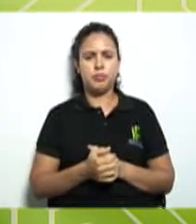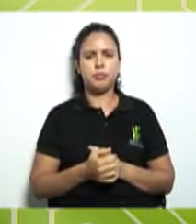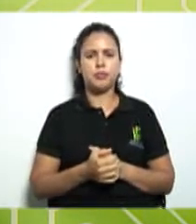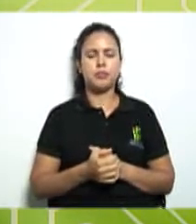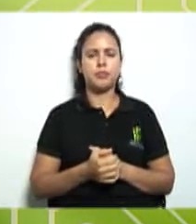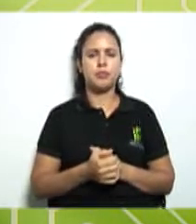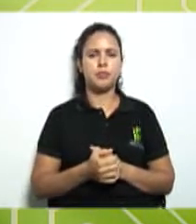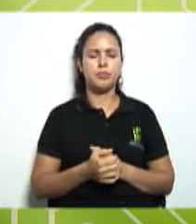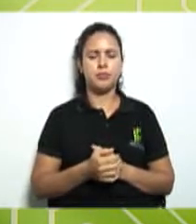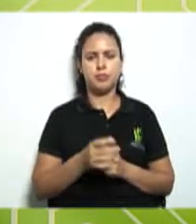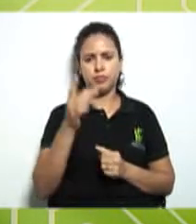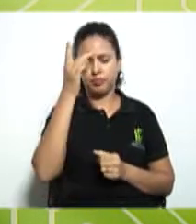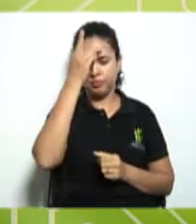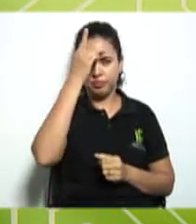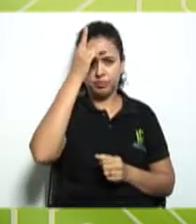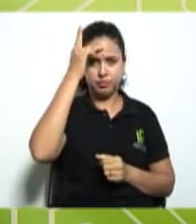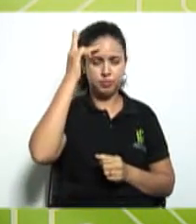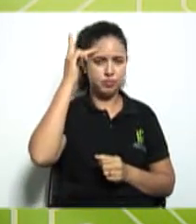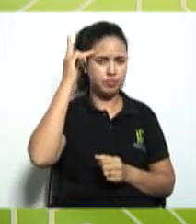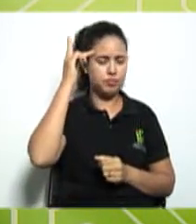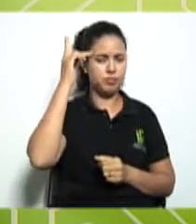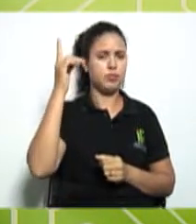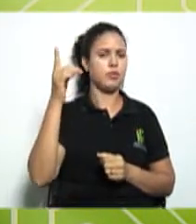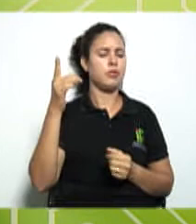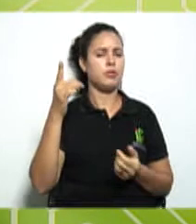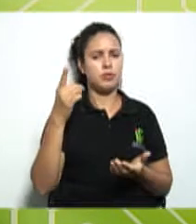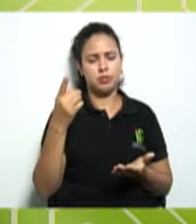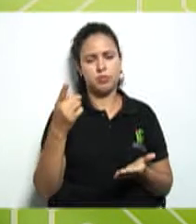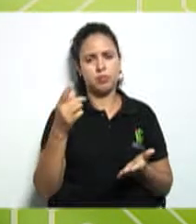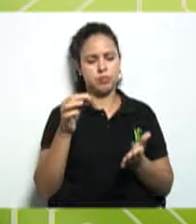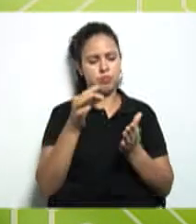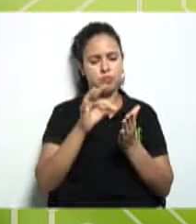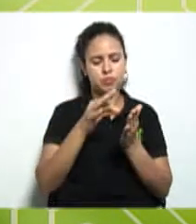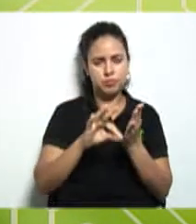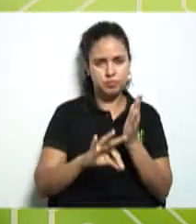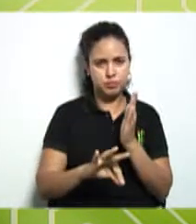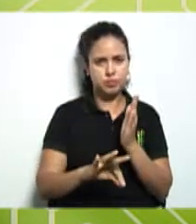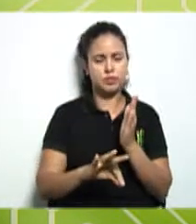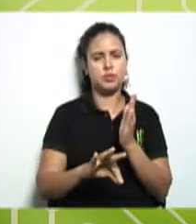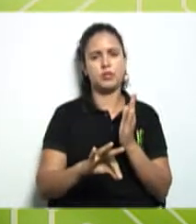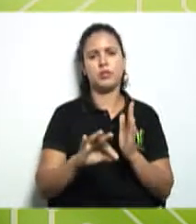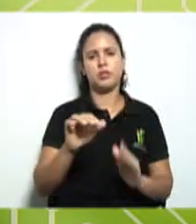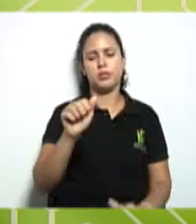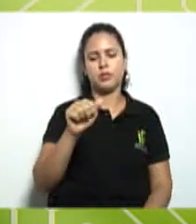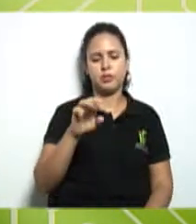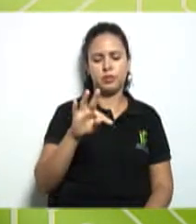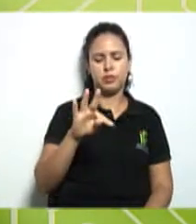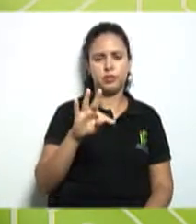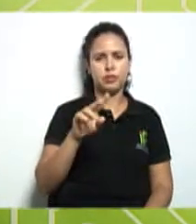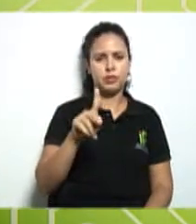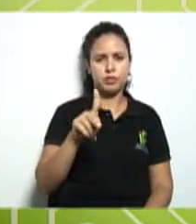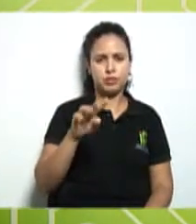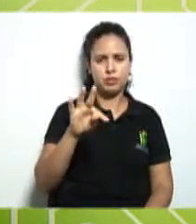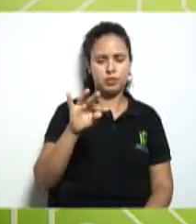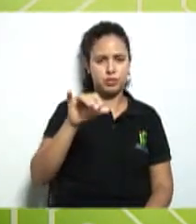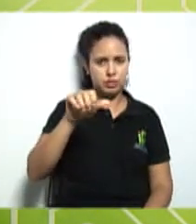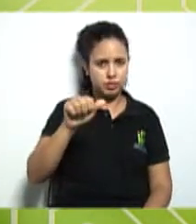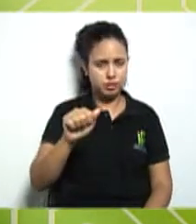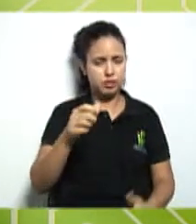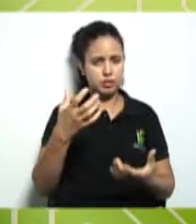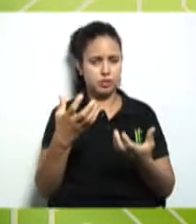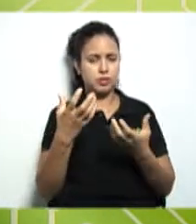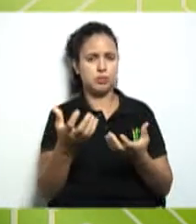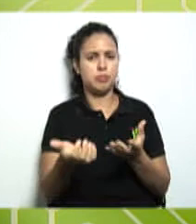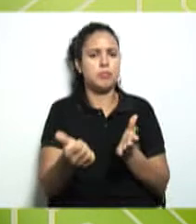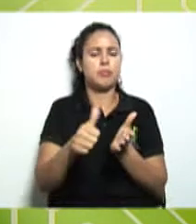a pessoa preencha os requisitos ela esteja apta querendo participar